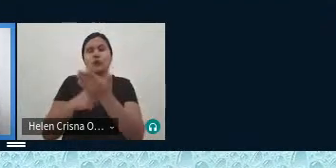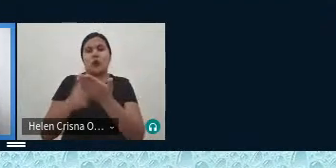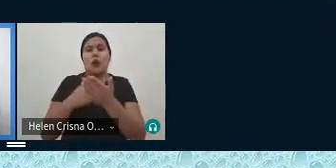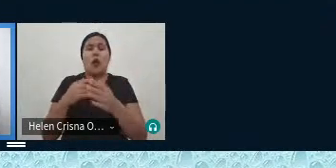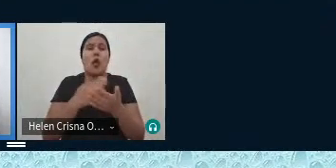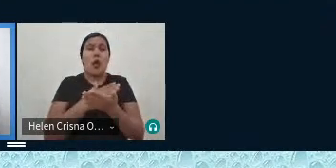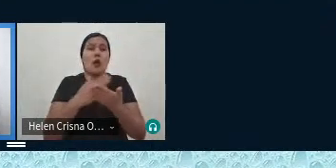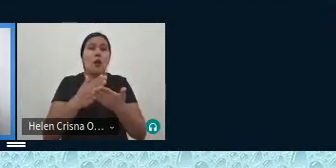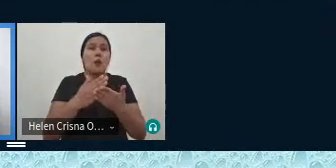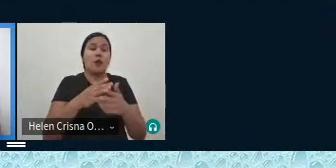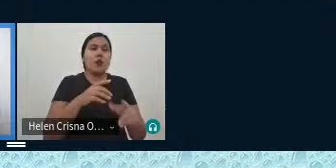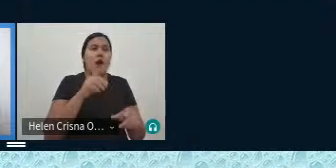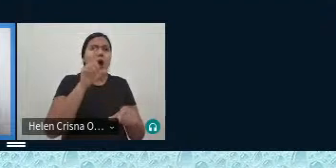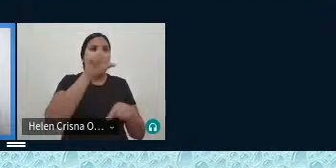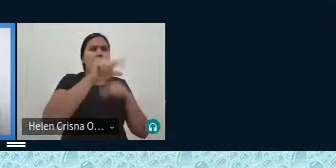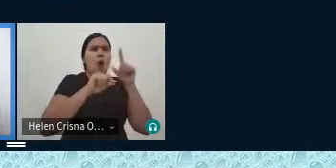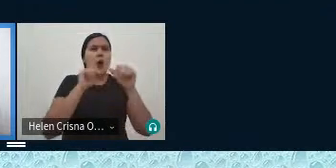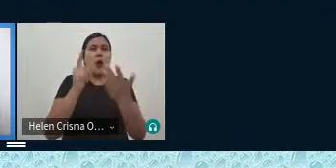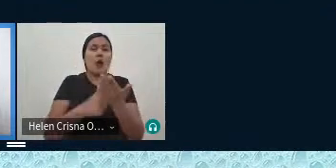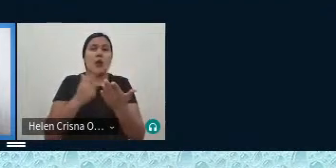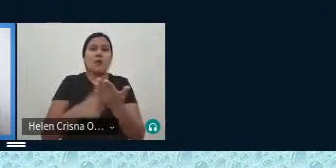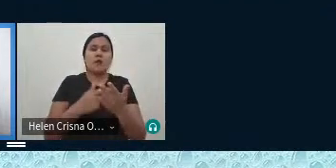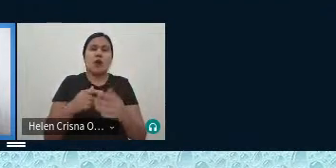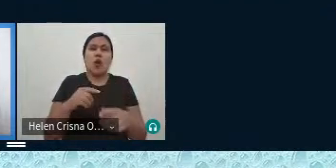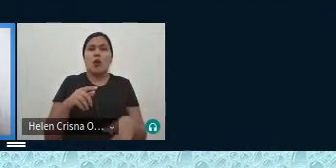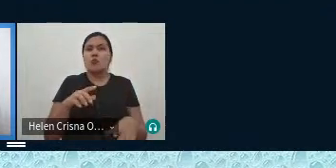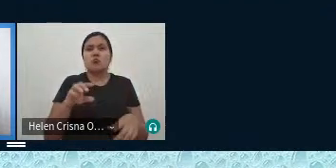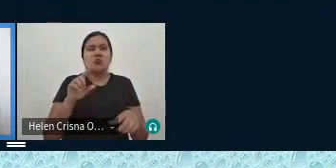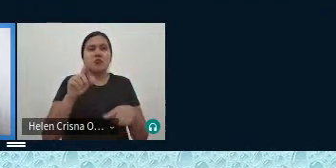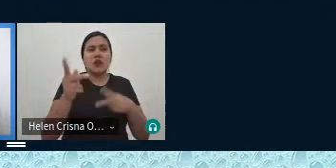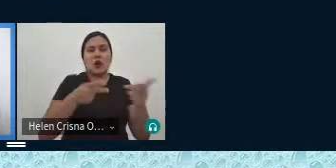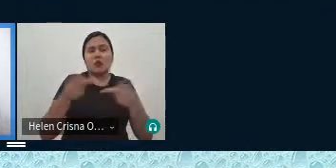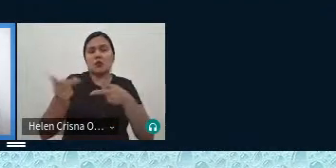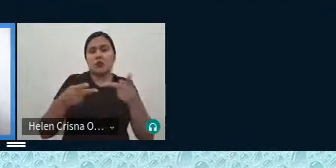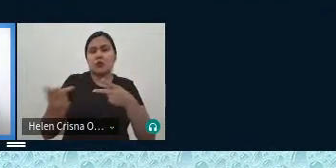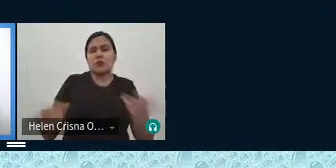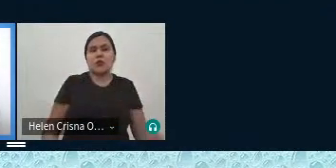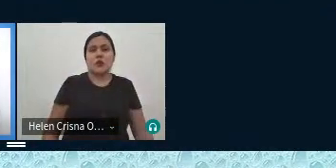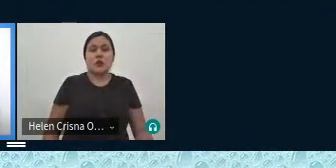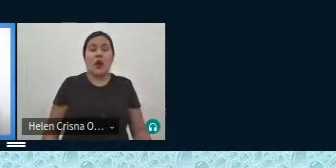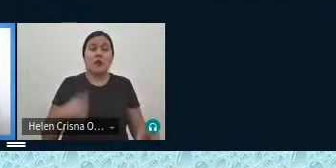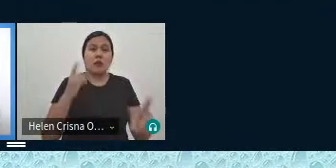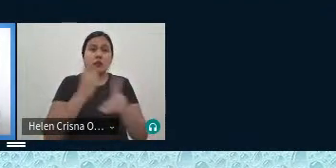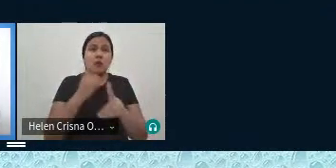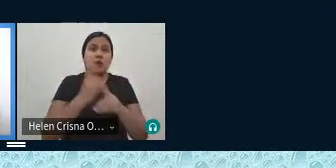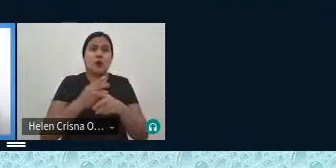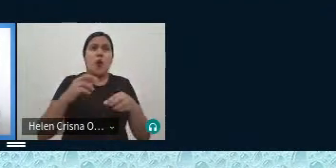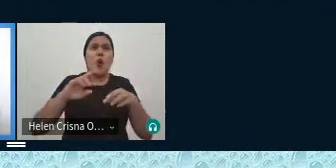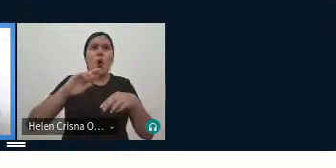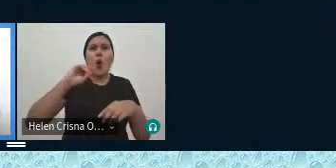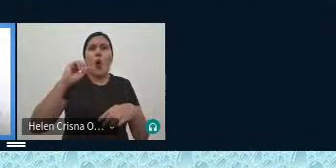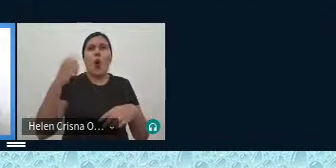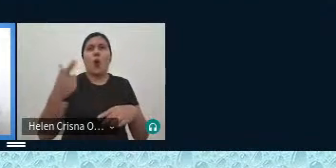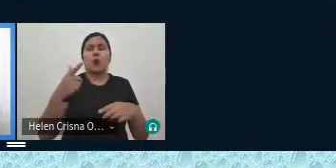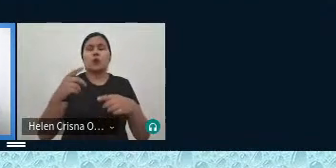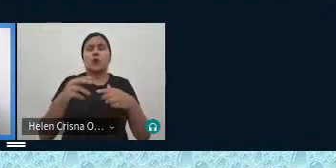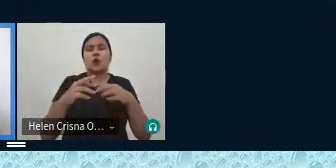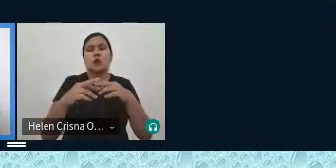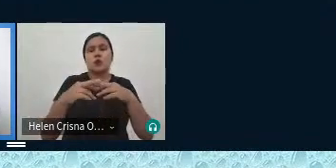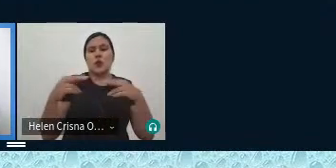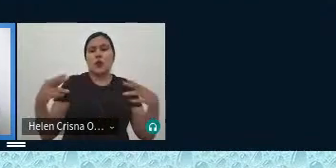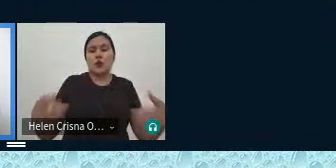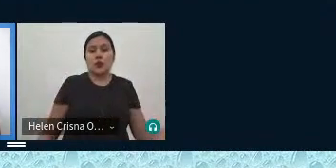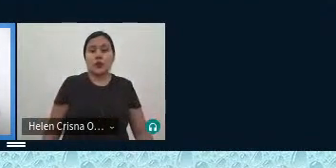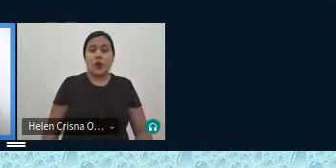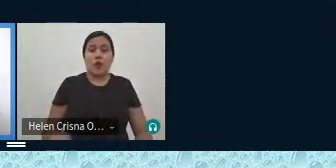a puxar livros que nem estavam no seu planejamento e você vai descobrindo outras coisas outras coisas esse é o grande eu vou usar um termo que a